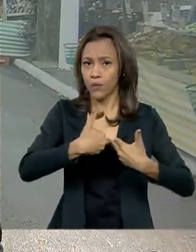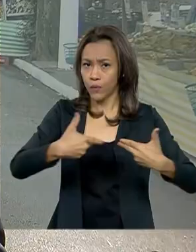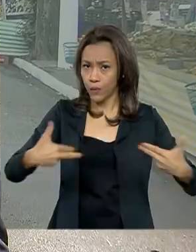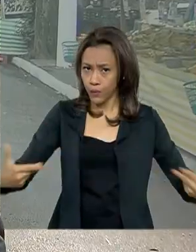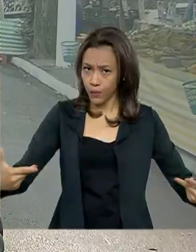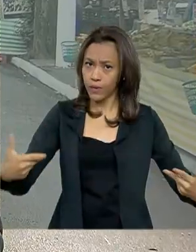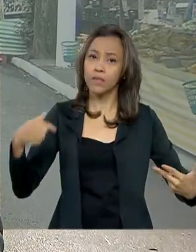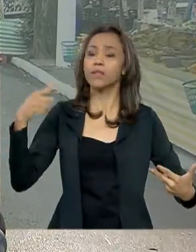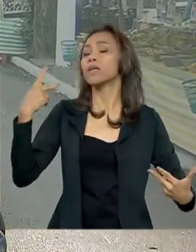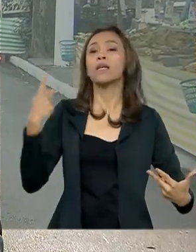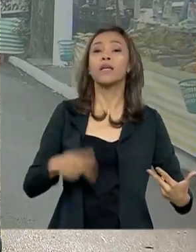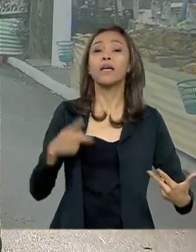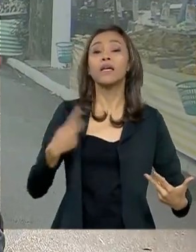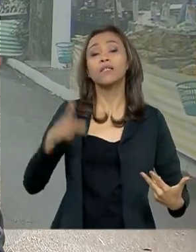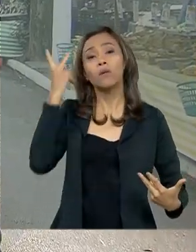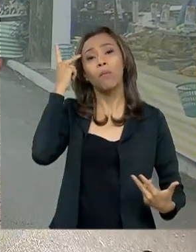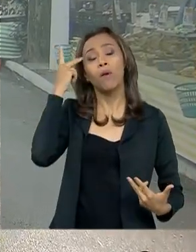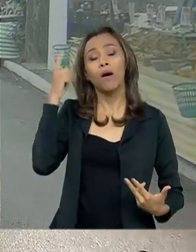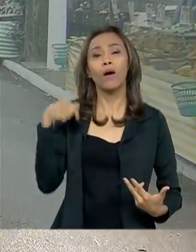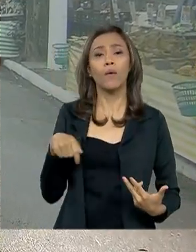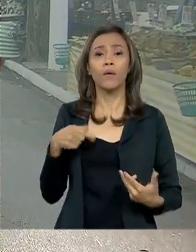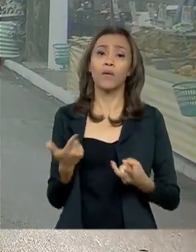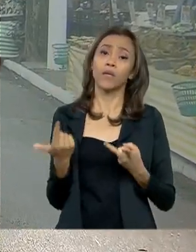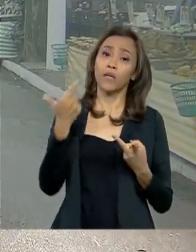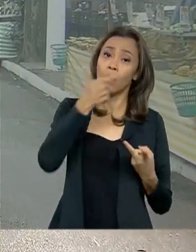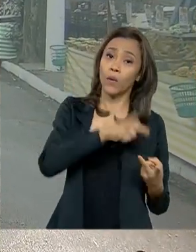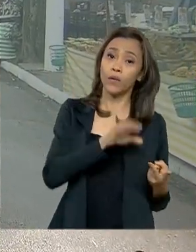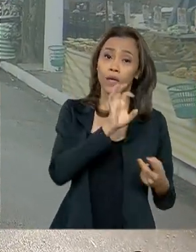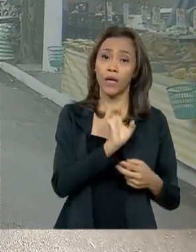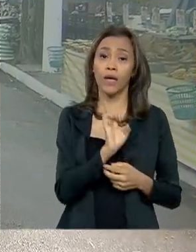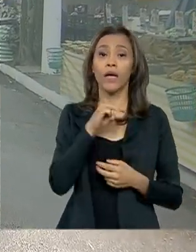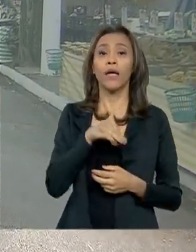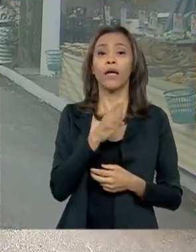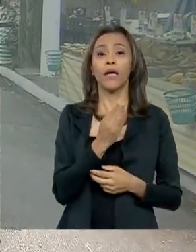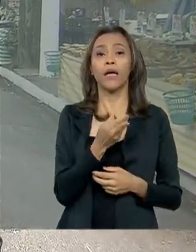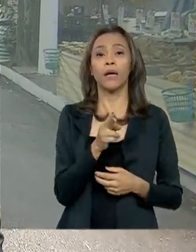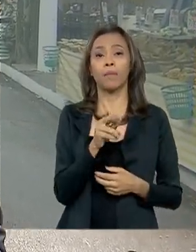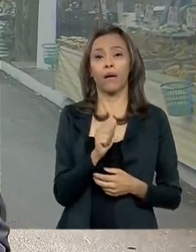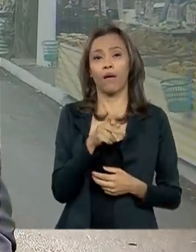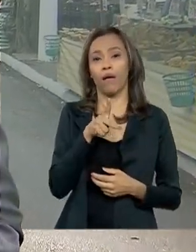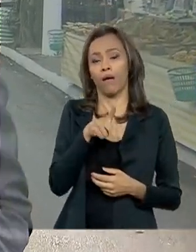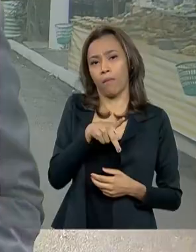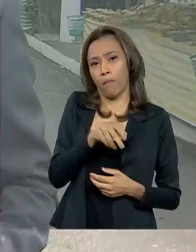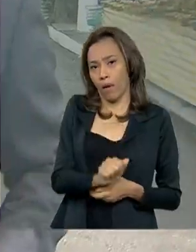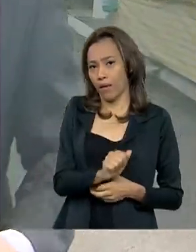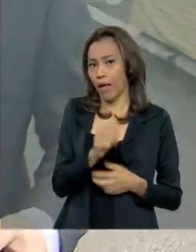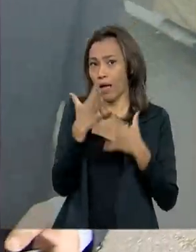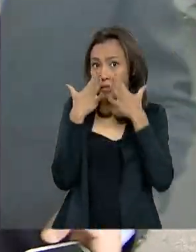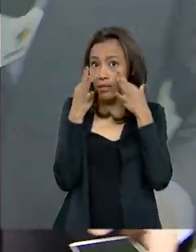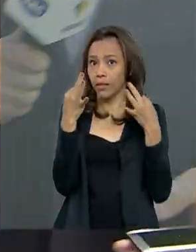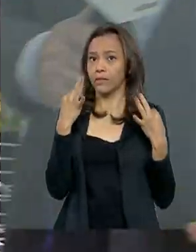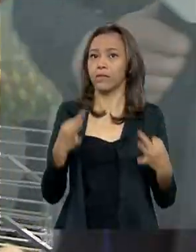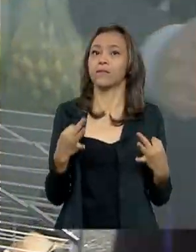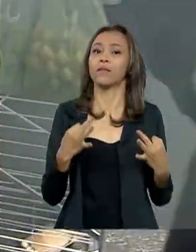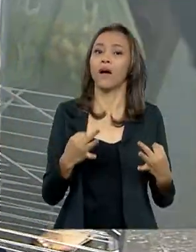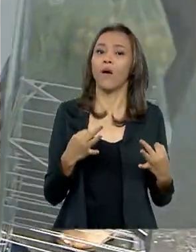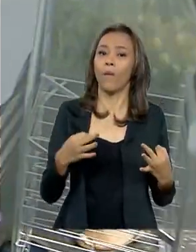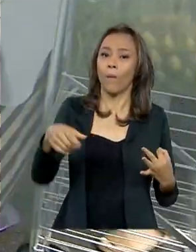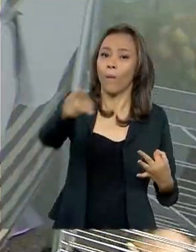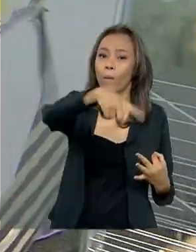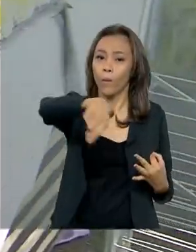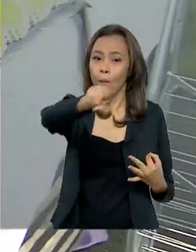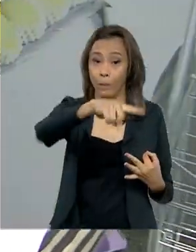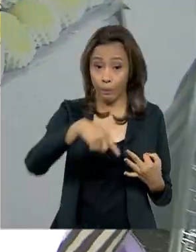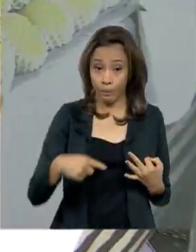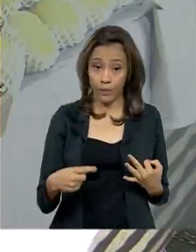abastecimento aqui de São Paulo, e também pela Embrapa Hortaliças. Atenção consumidor, porque os frutos